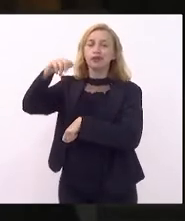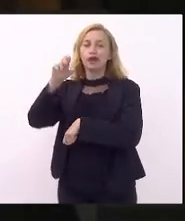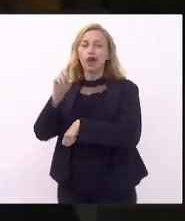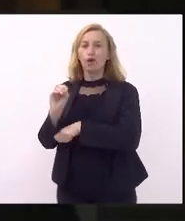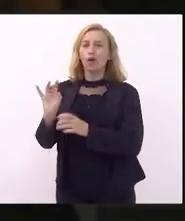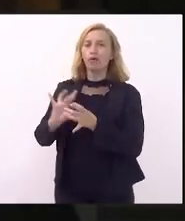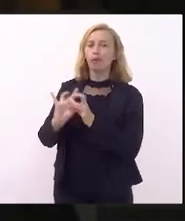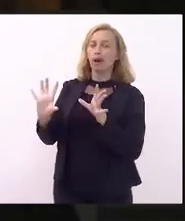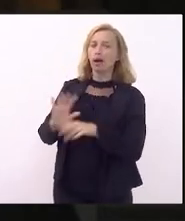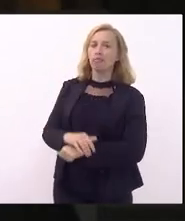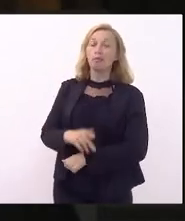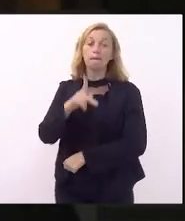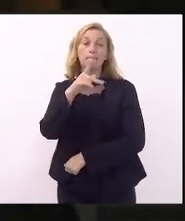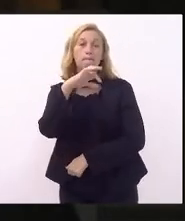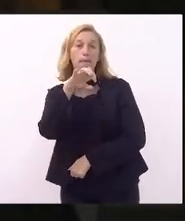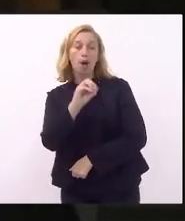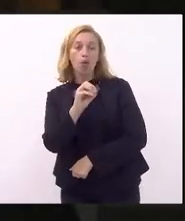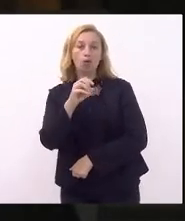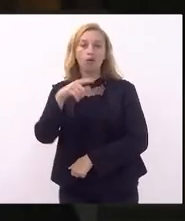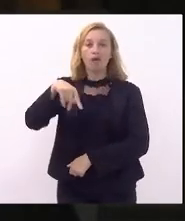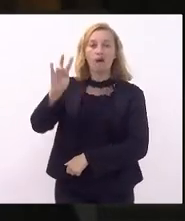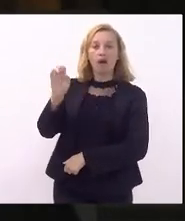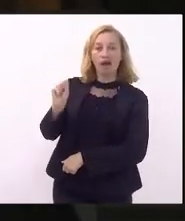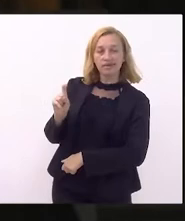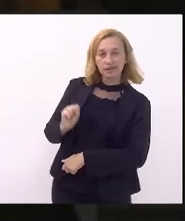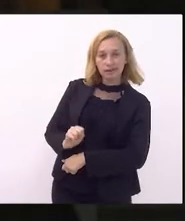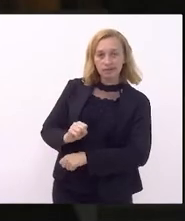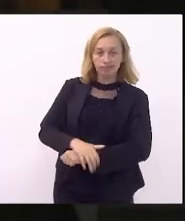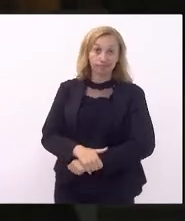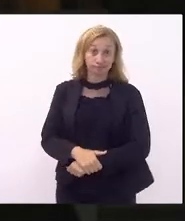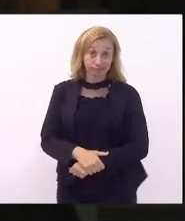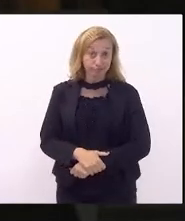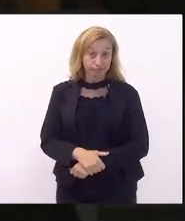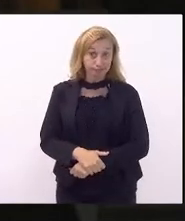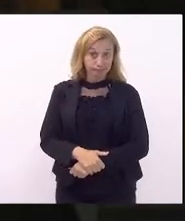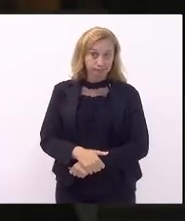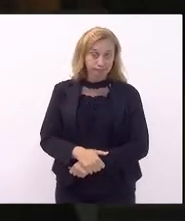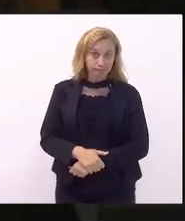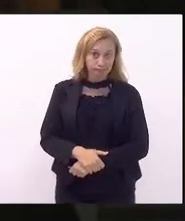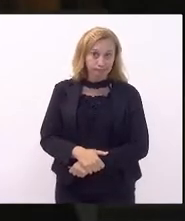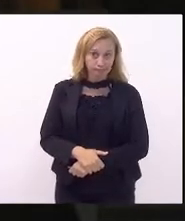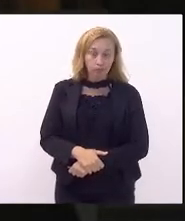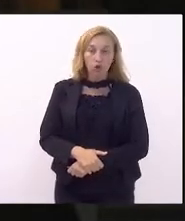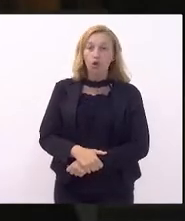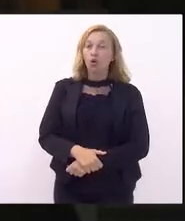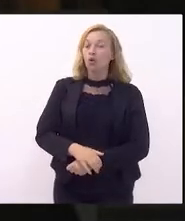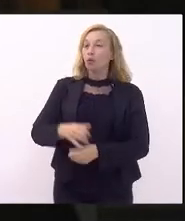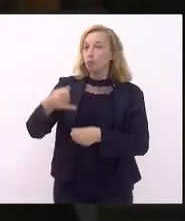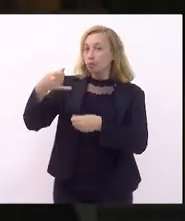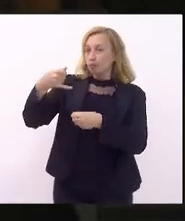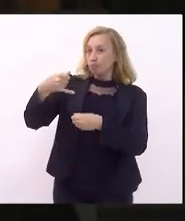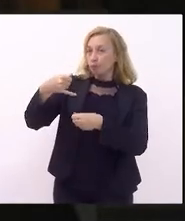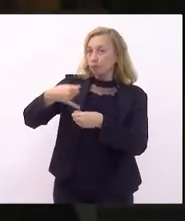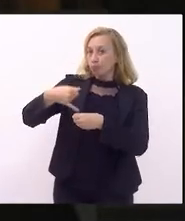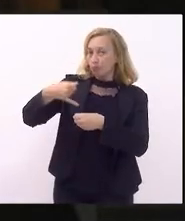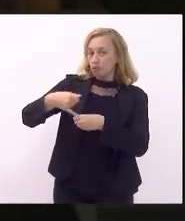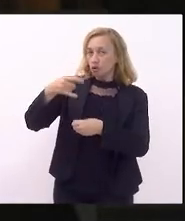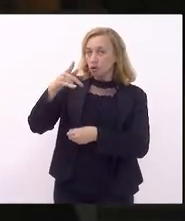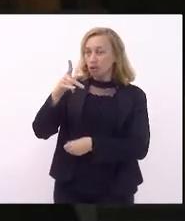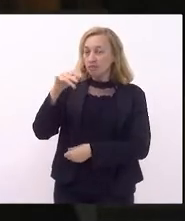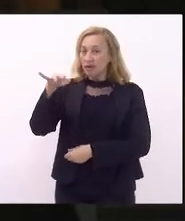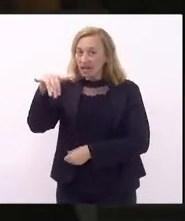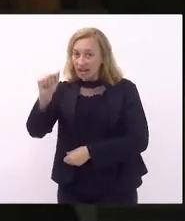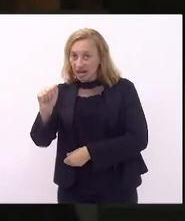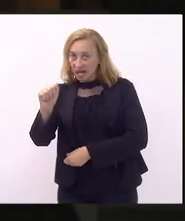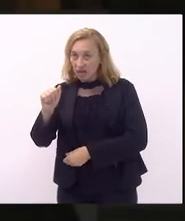neoliberal Paulo Guedes, o posto Ipiranga do governo